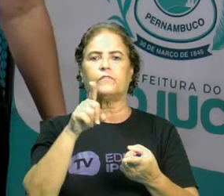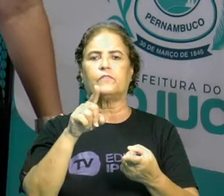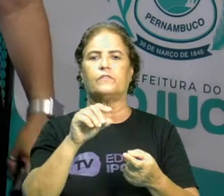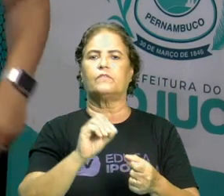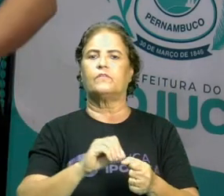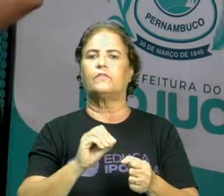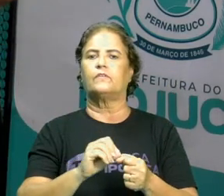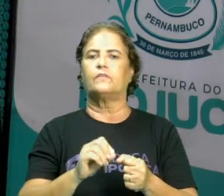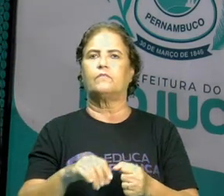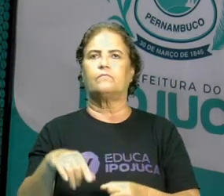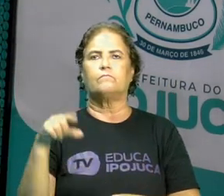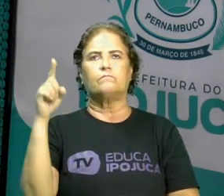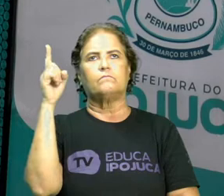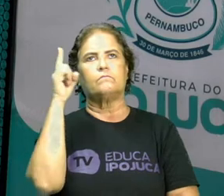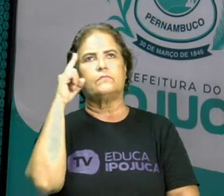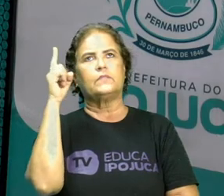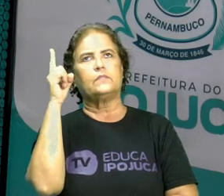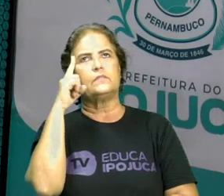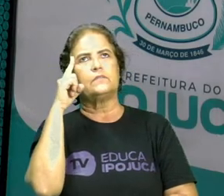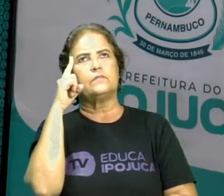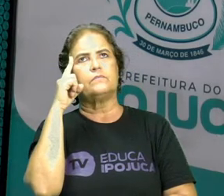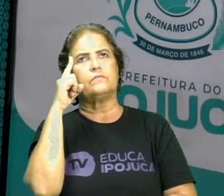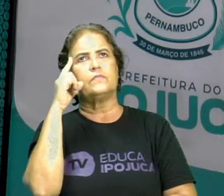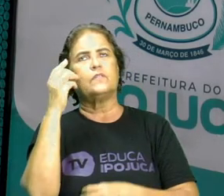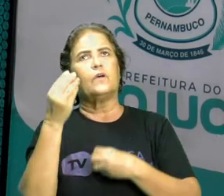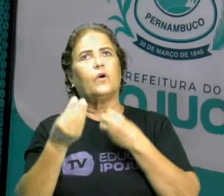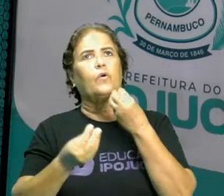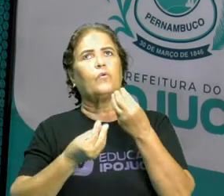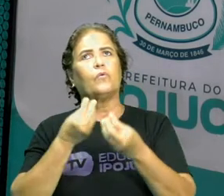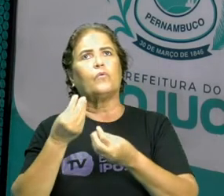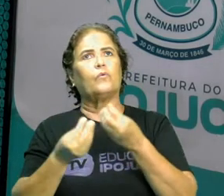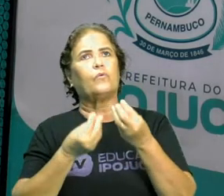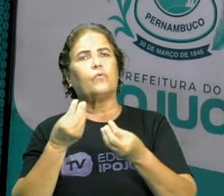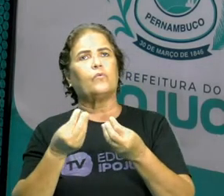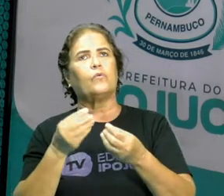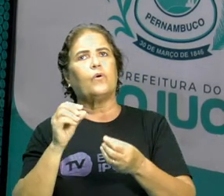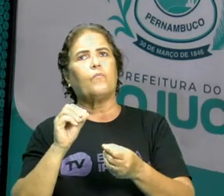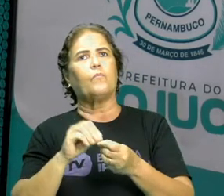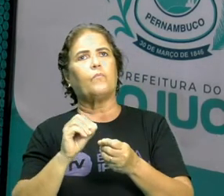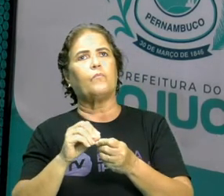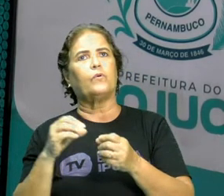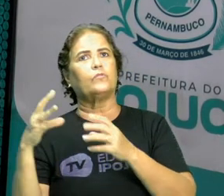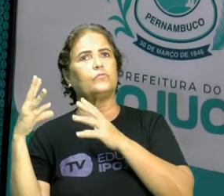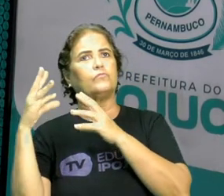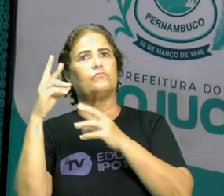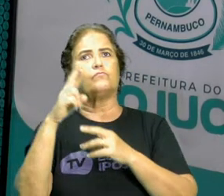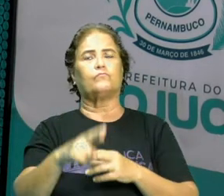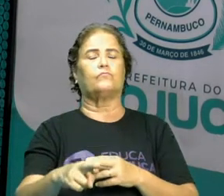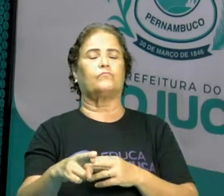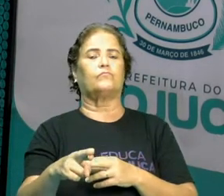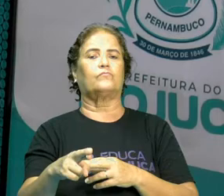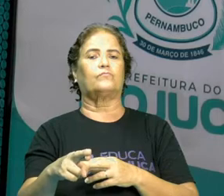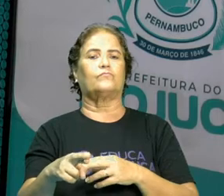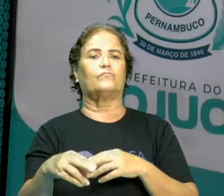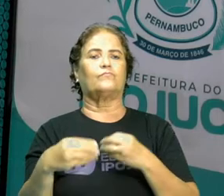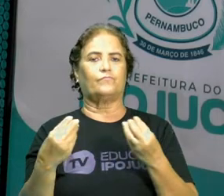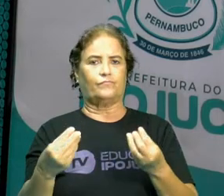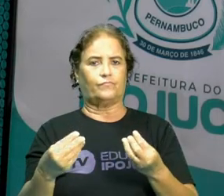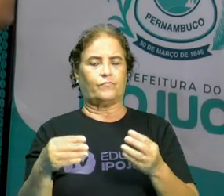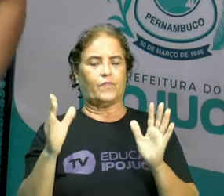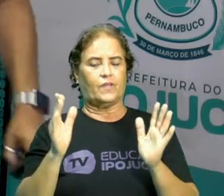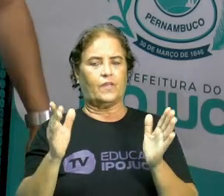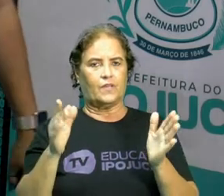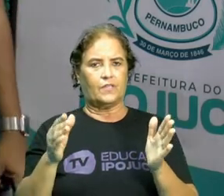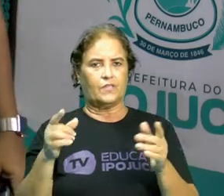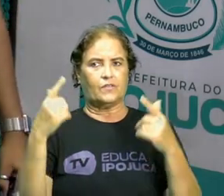Você vai pensar, como é que eu posso resolver isso? Certo? Então, esse é o nosso desafio de